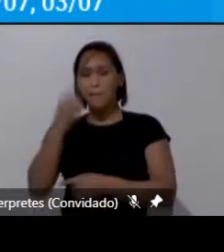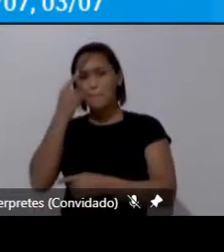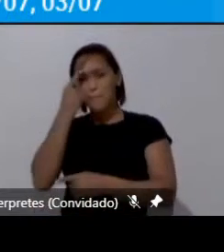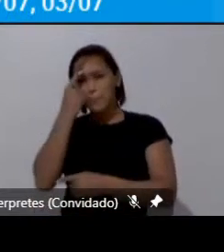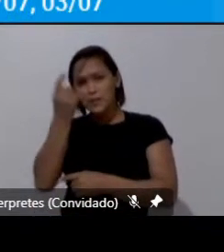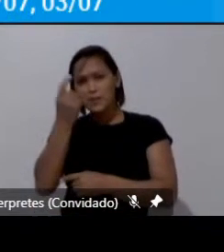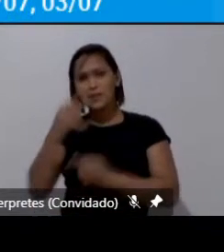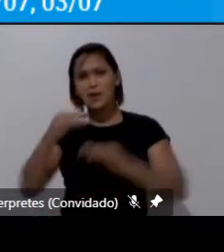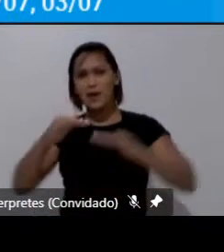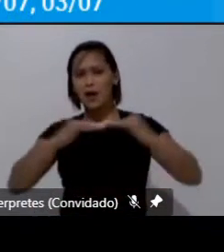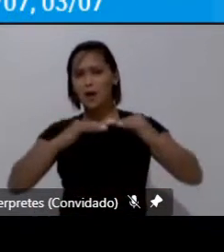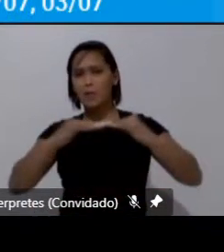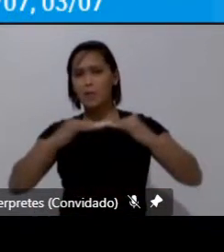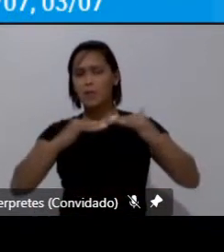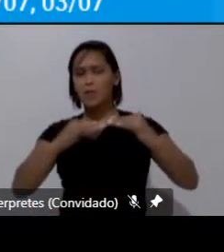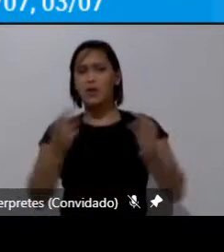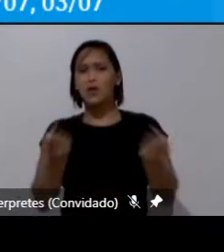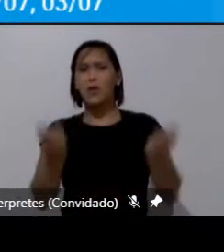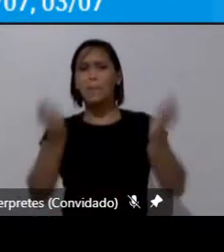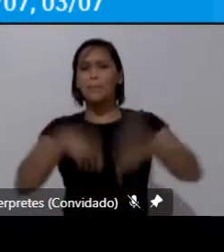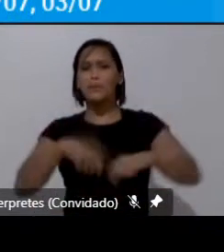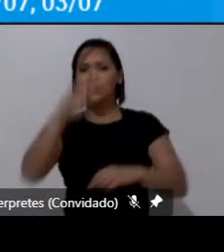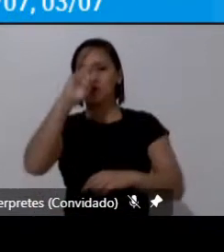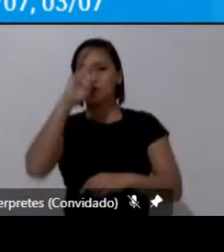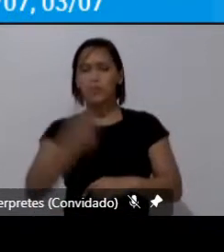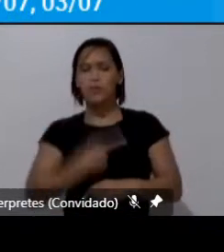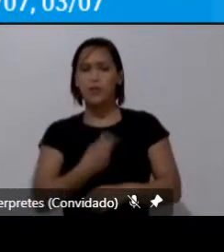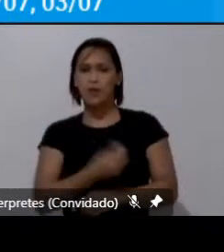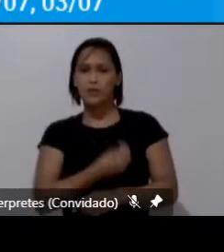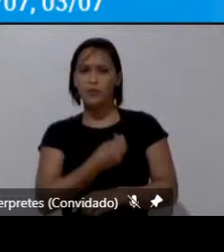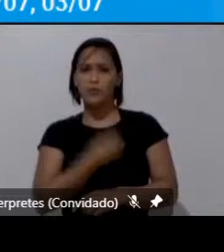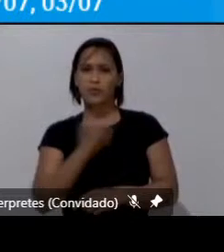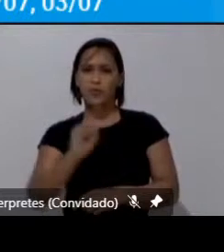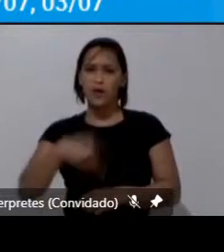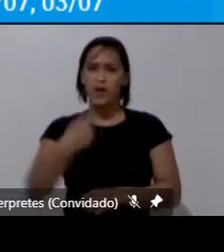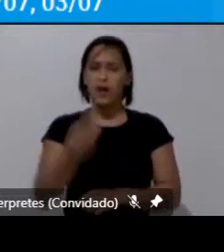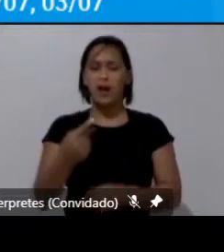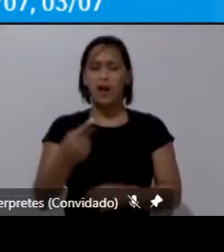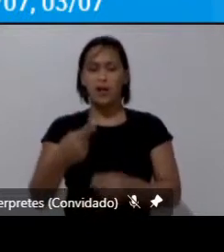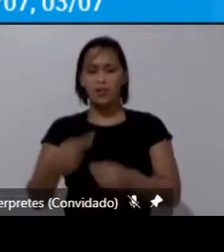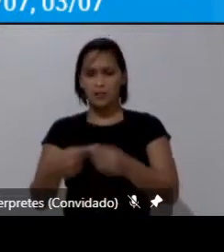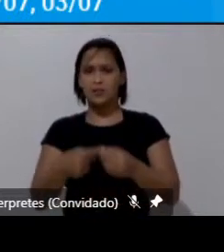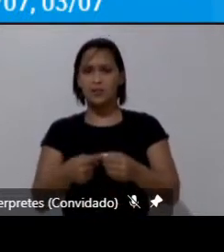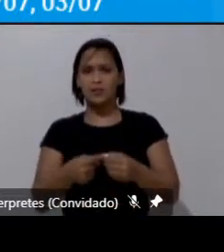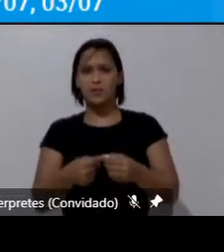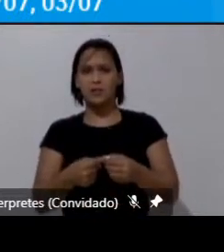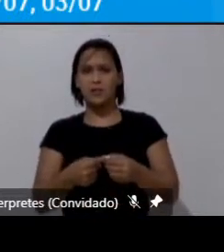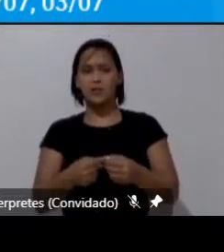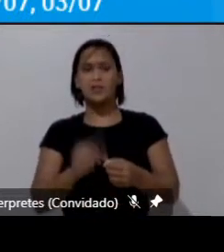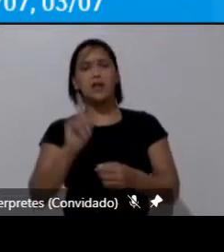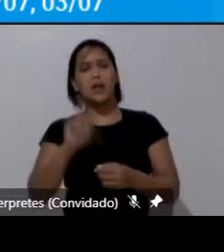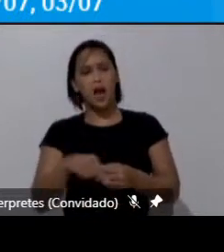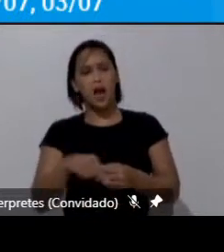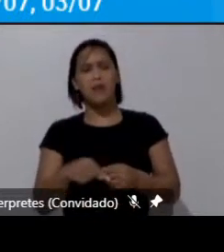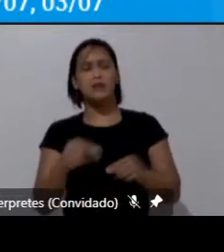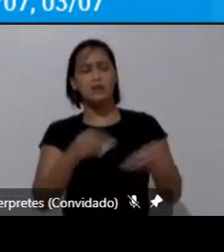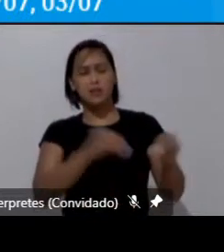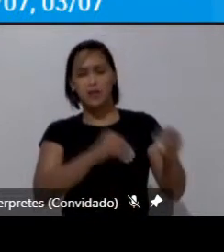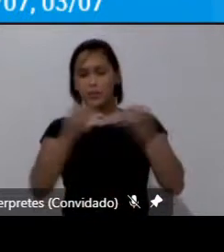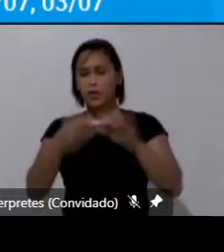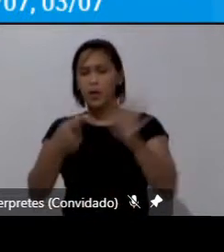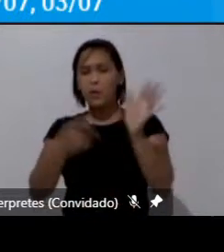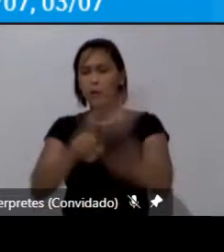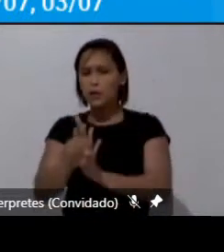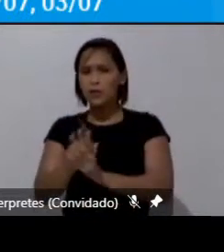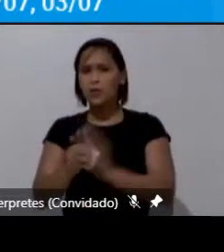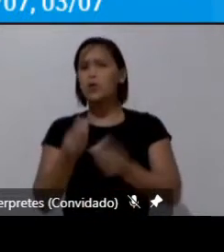a mobilidade como uma condição humana além de urbana e aí sempre nos colocar essas questões